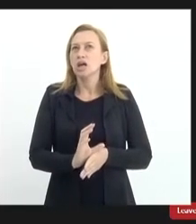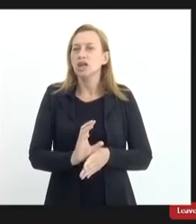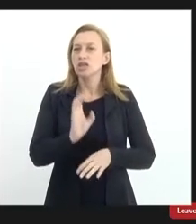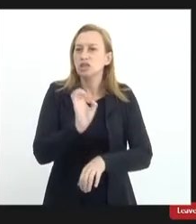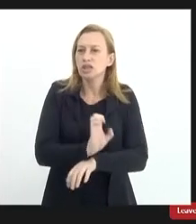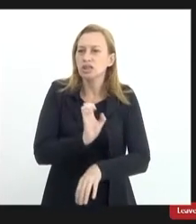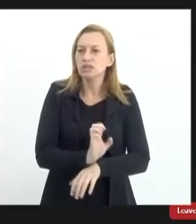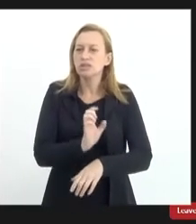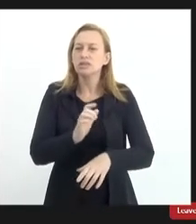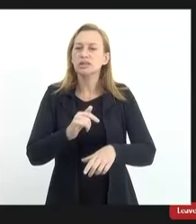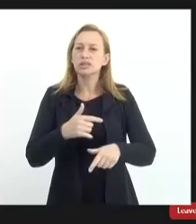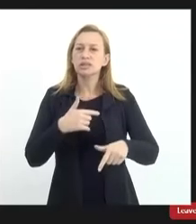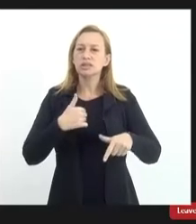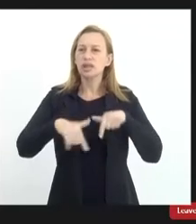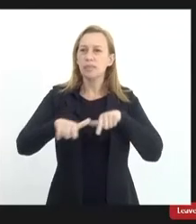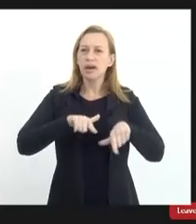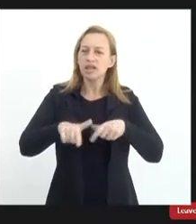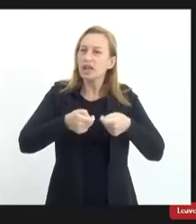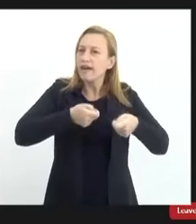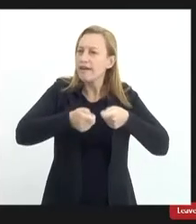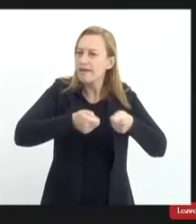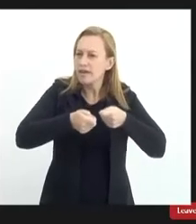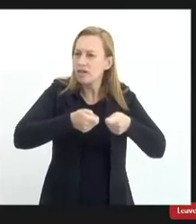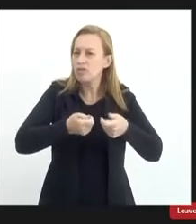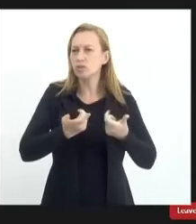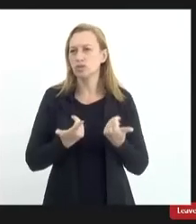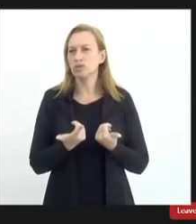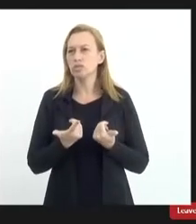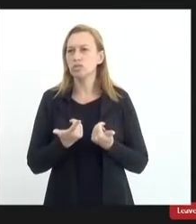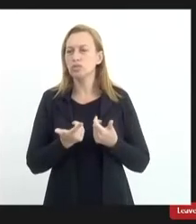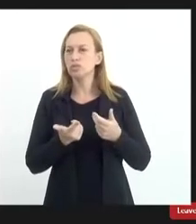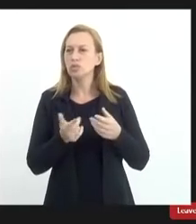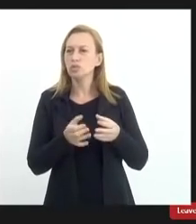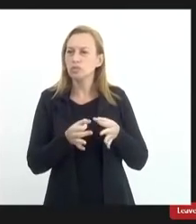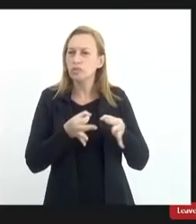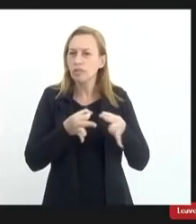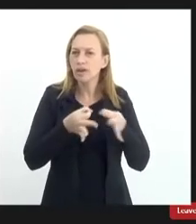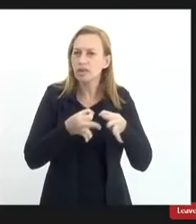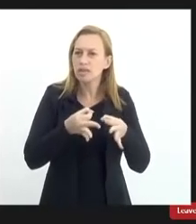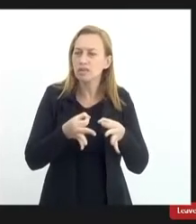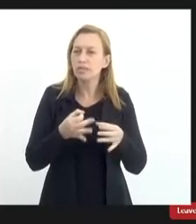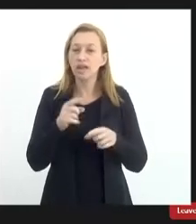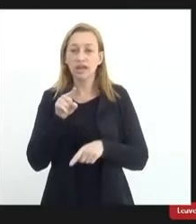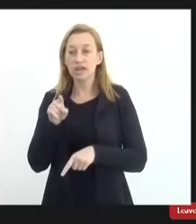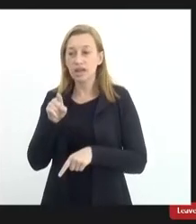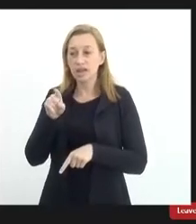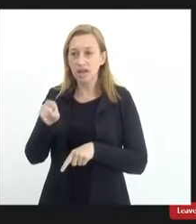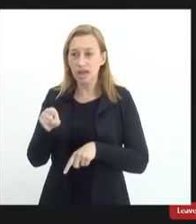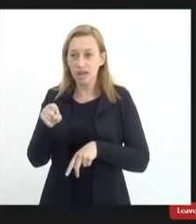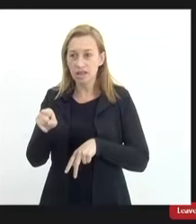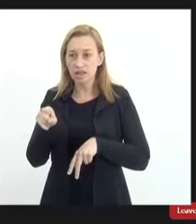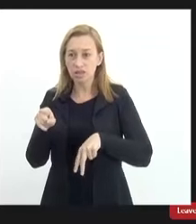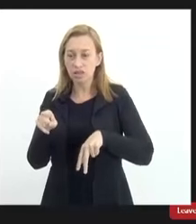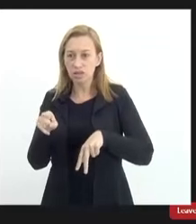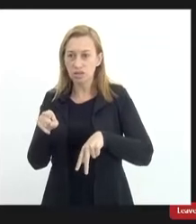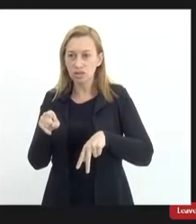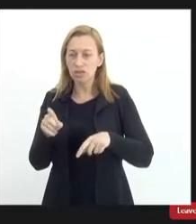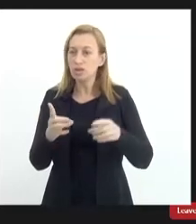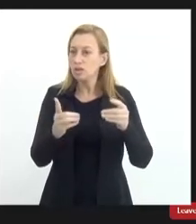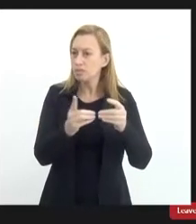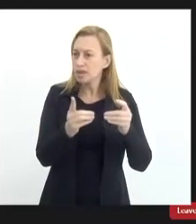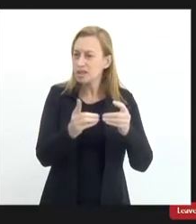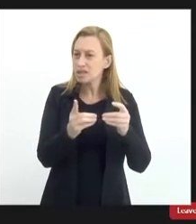da regulação. A questão da regulação para que esses pacientes com